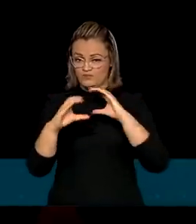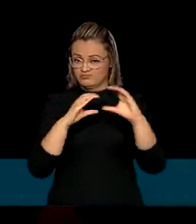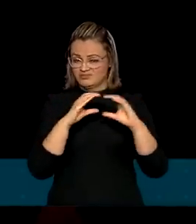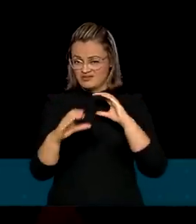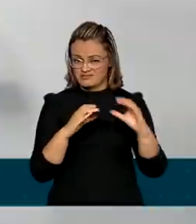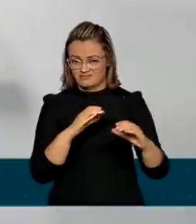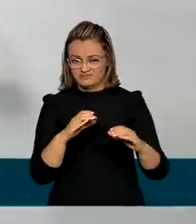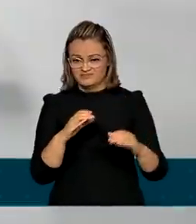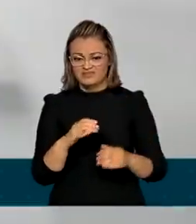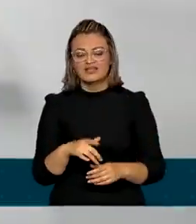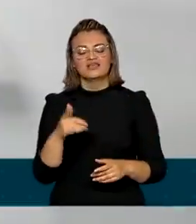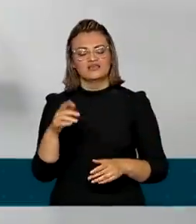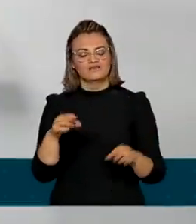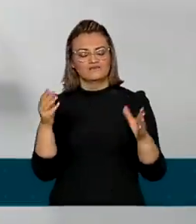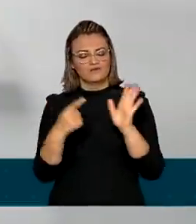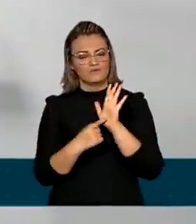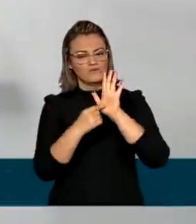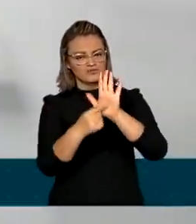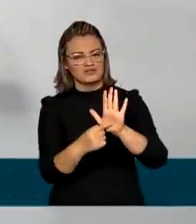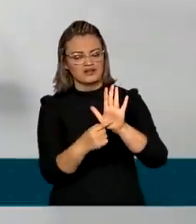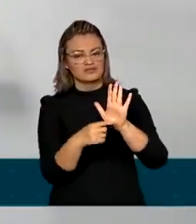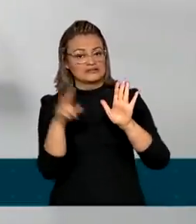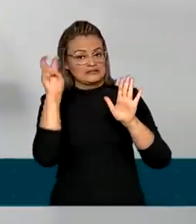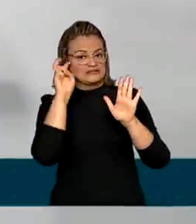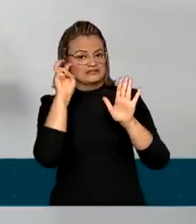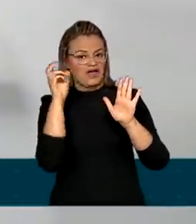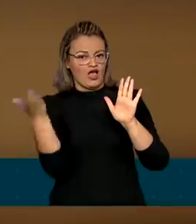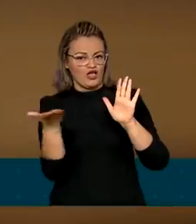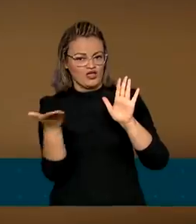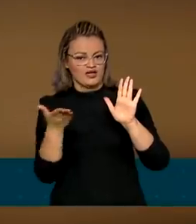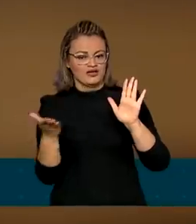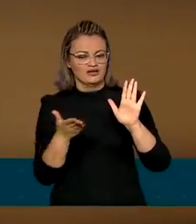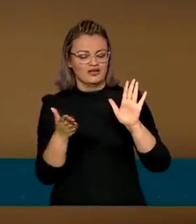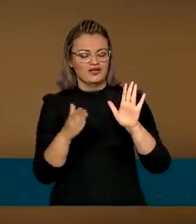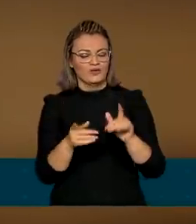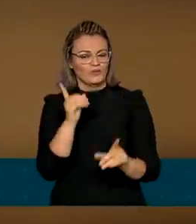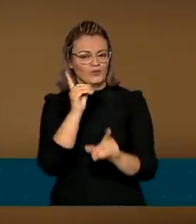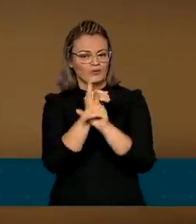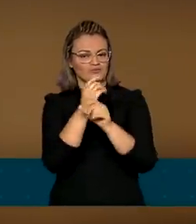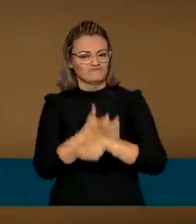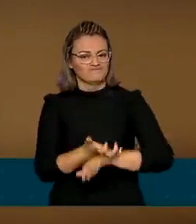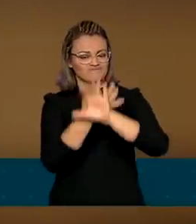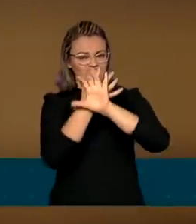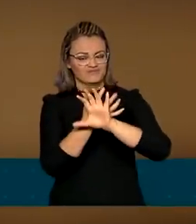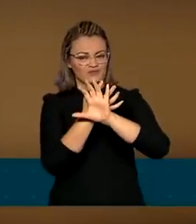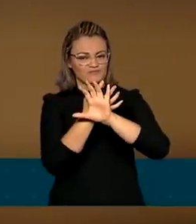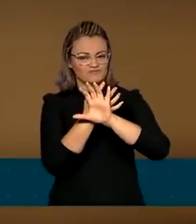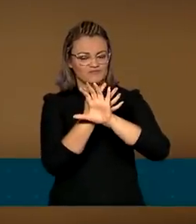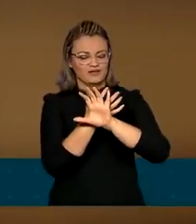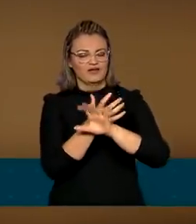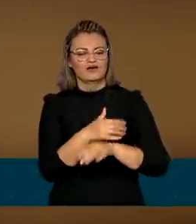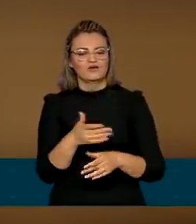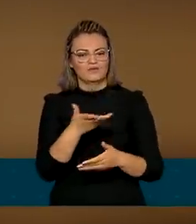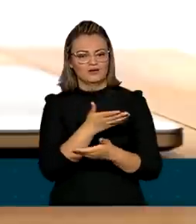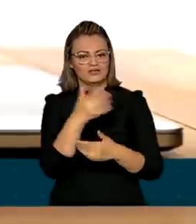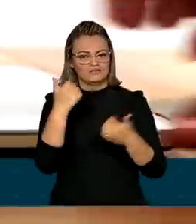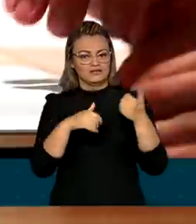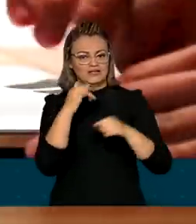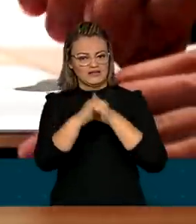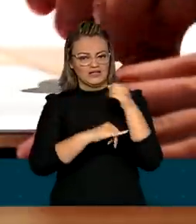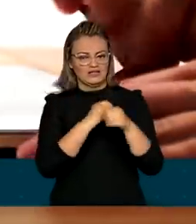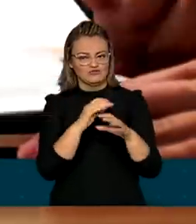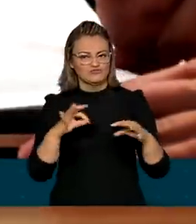Comunicações e foram apresentados nesta quinta-feira durante o encontro virtual Conectividade para Todos,